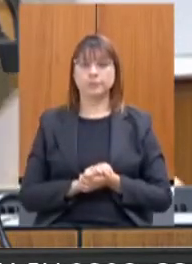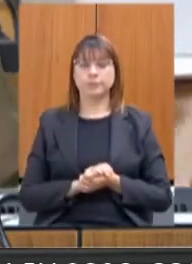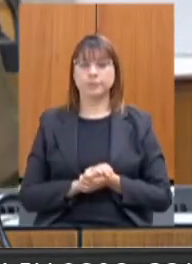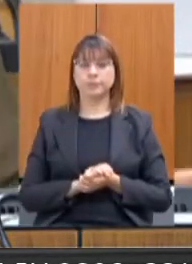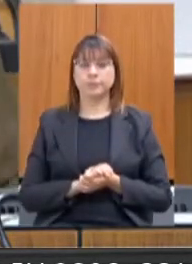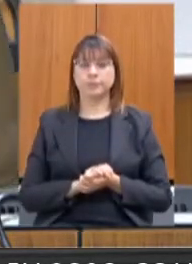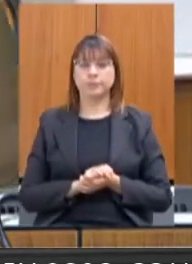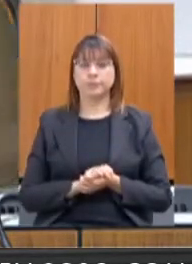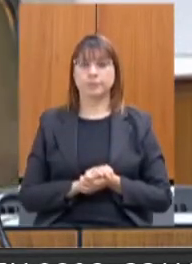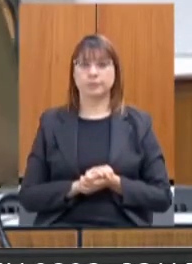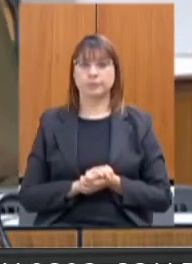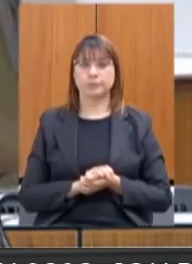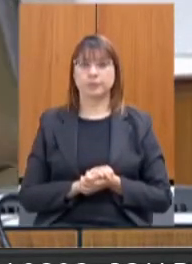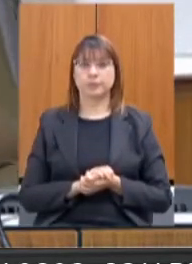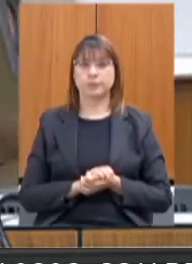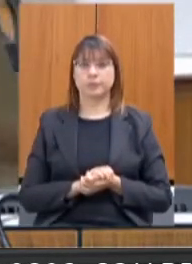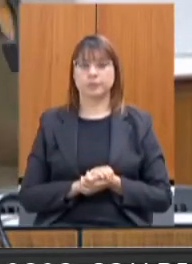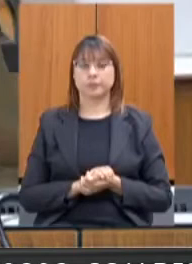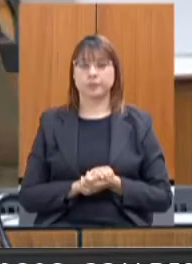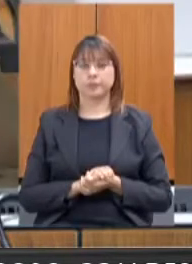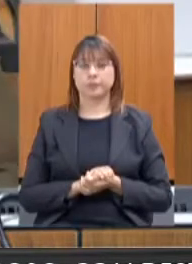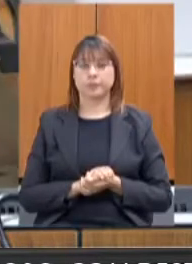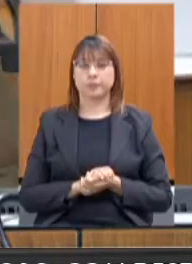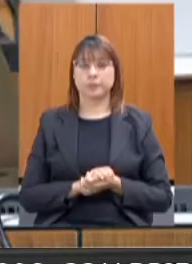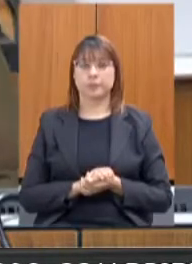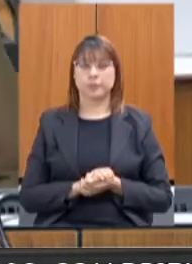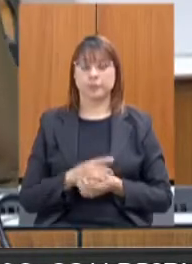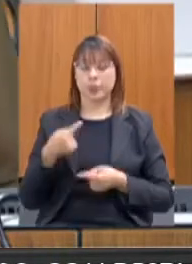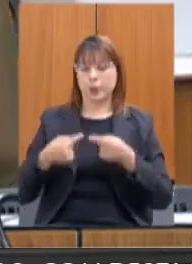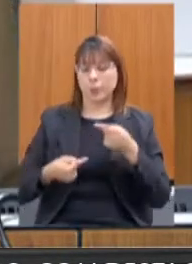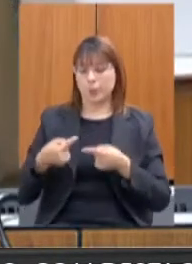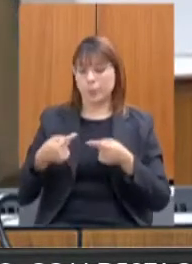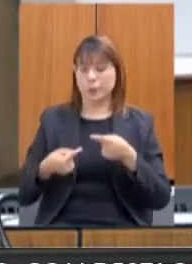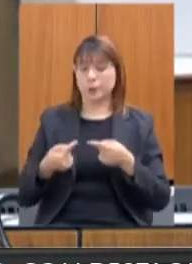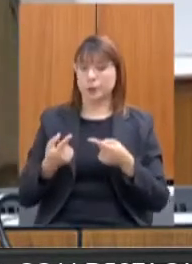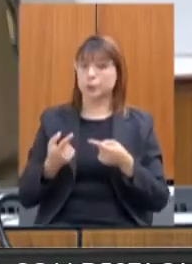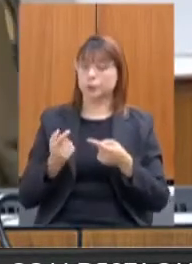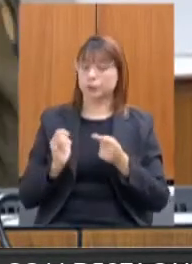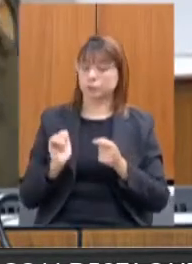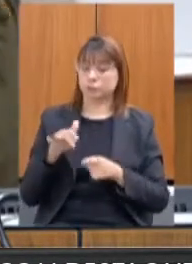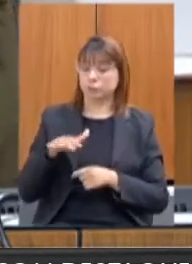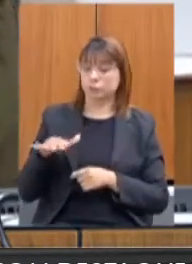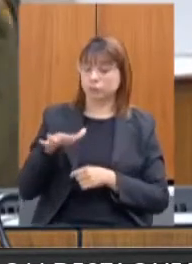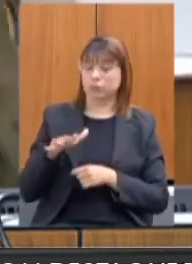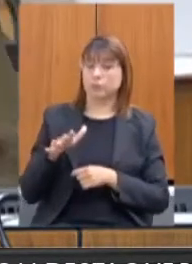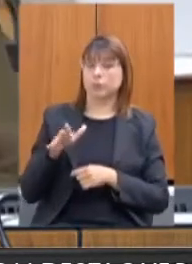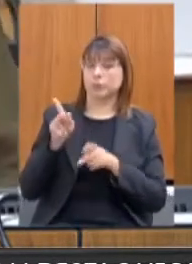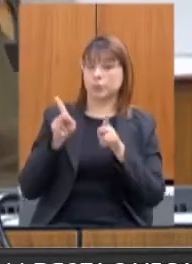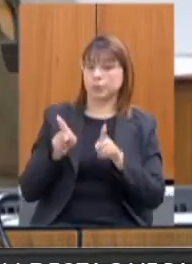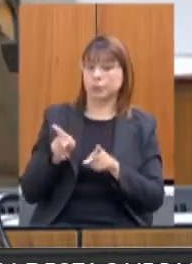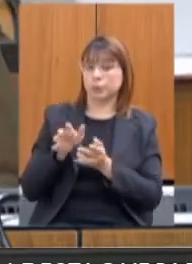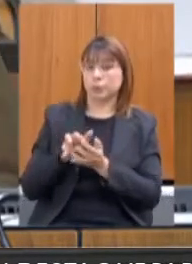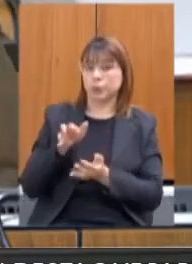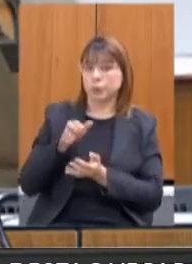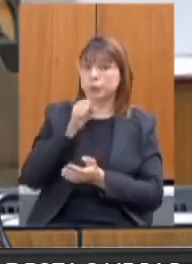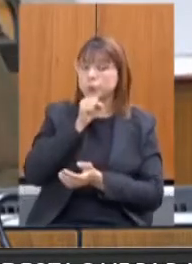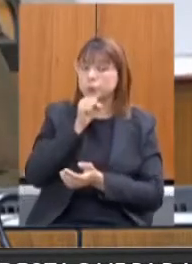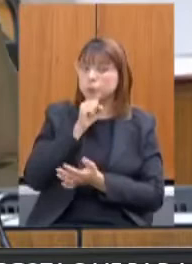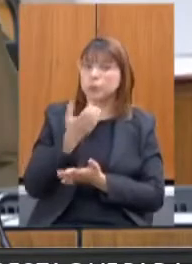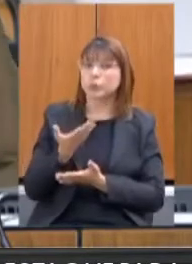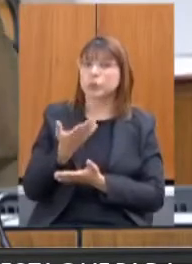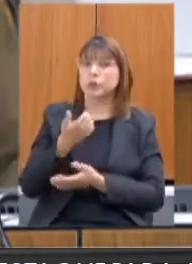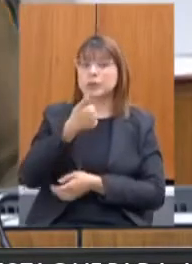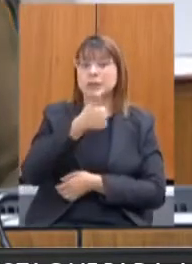Por favor. Na política com pessoa idosa, nós fizemos monitoramentos de